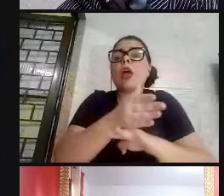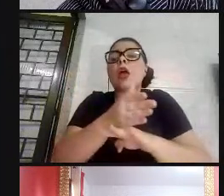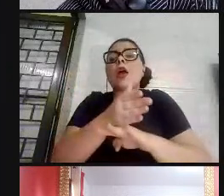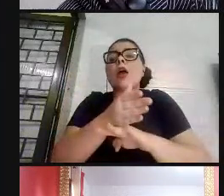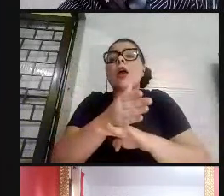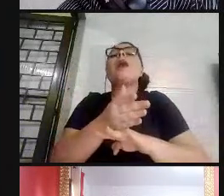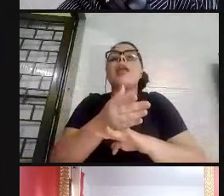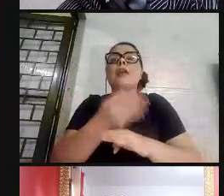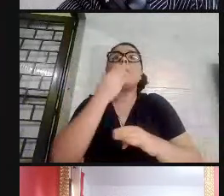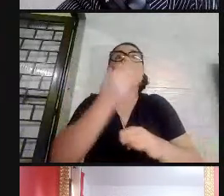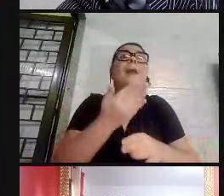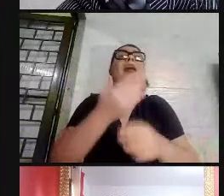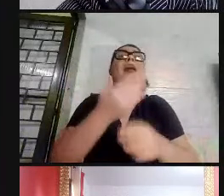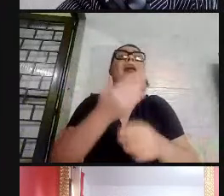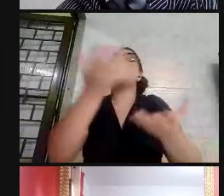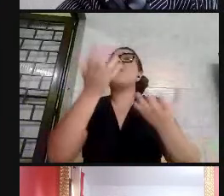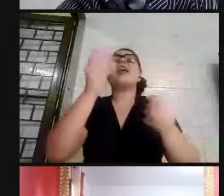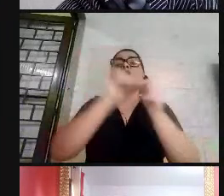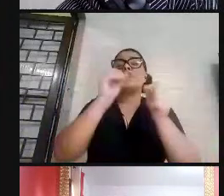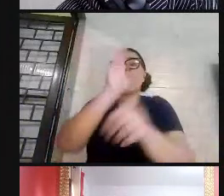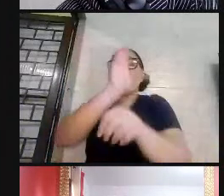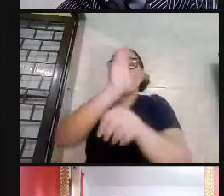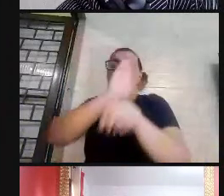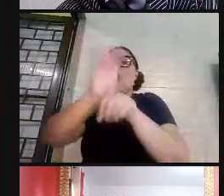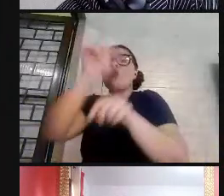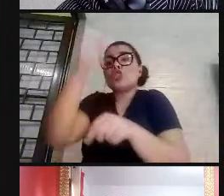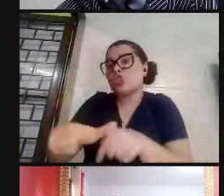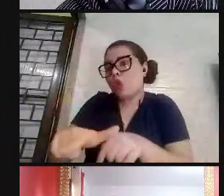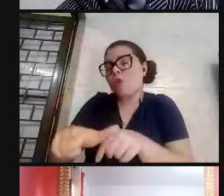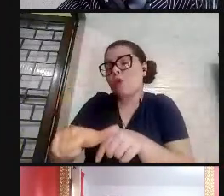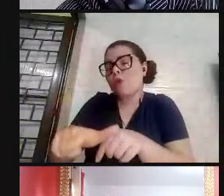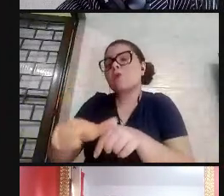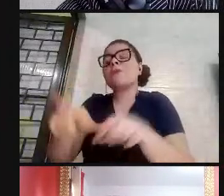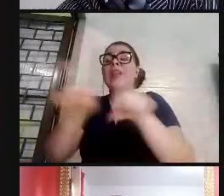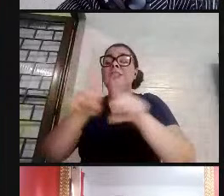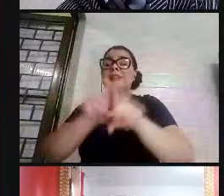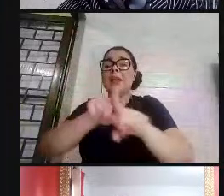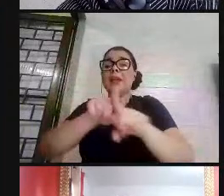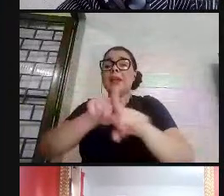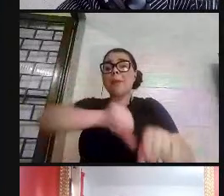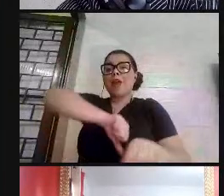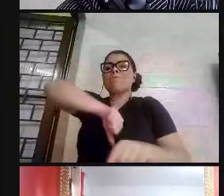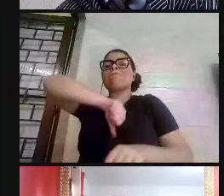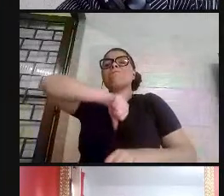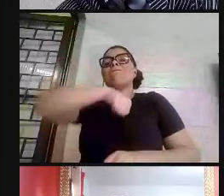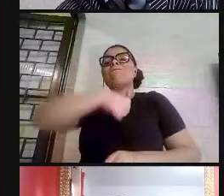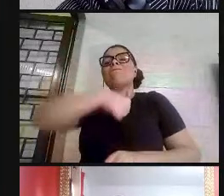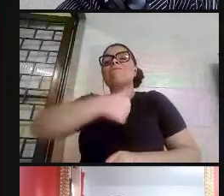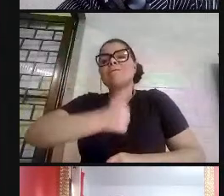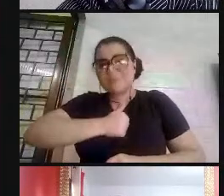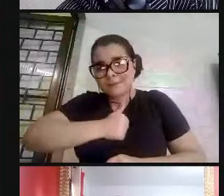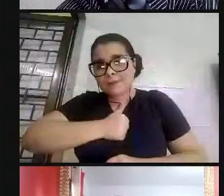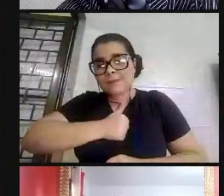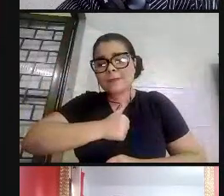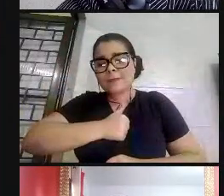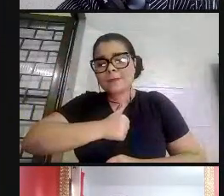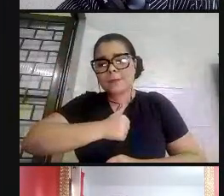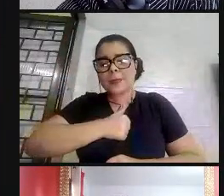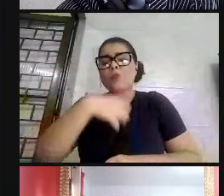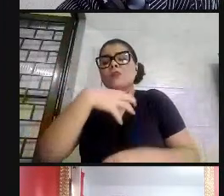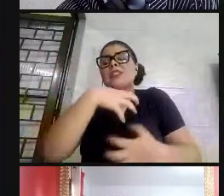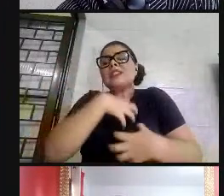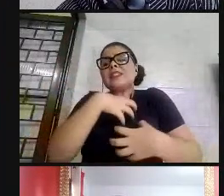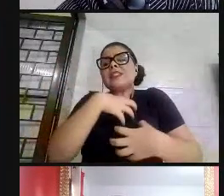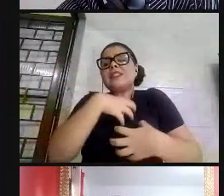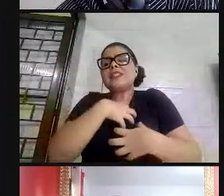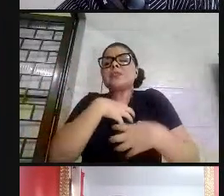fazer mais um ano de CPMN, a autoestima desse aluno aumentou, o sentimento